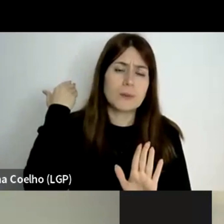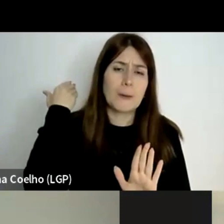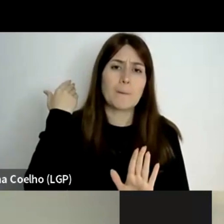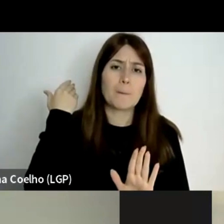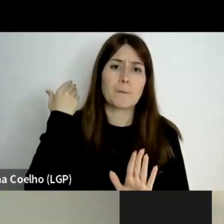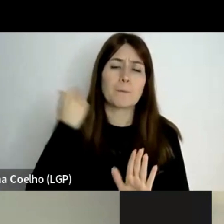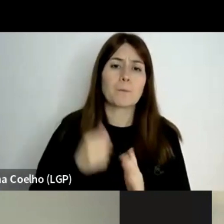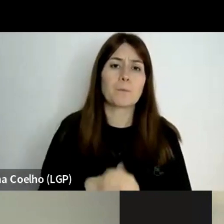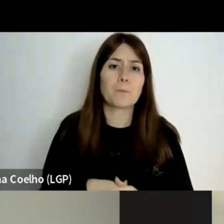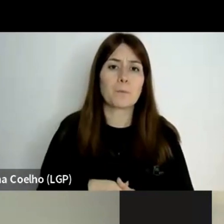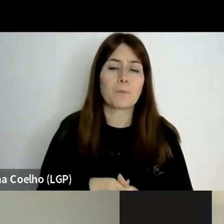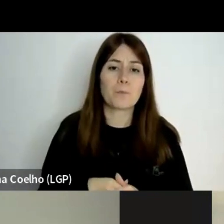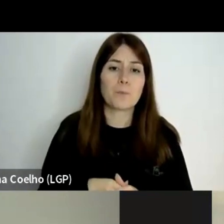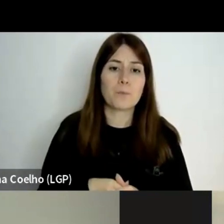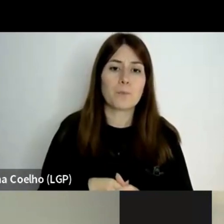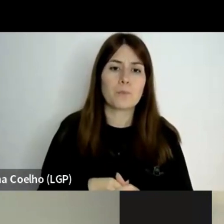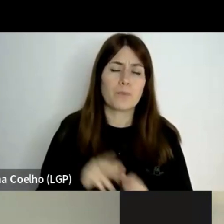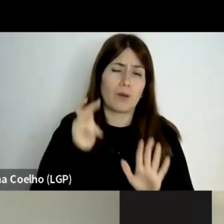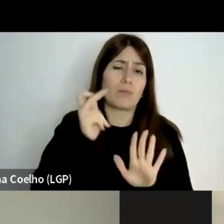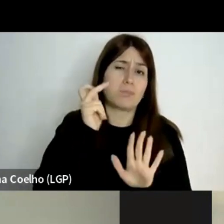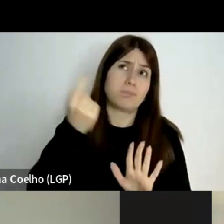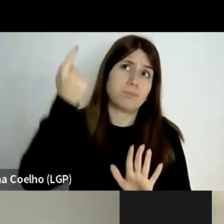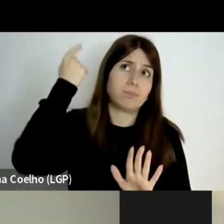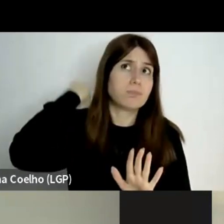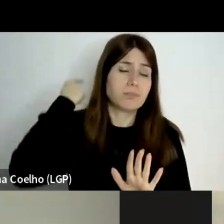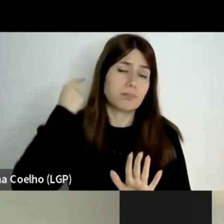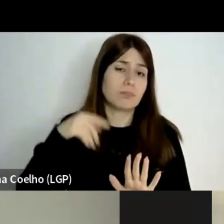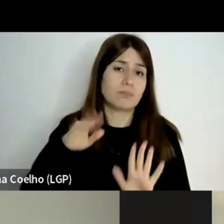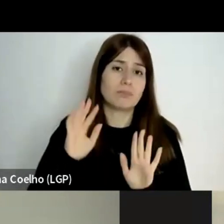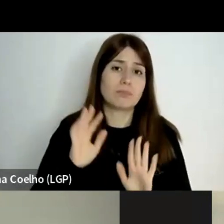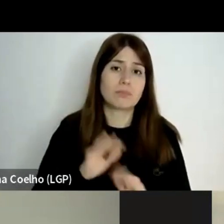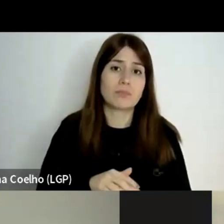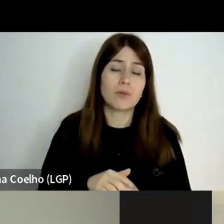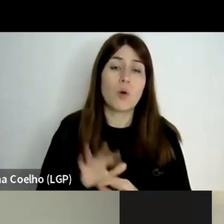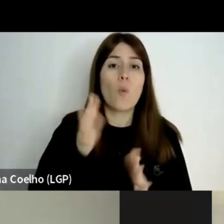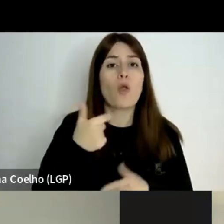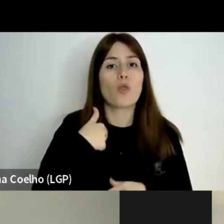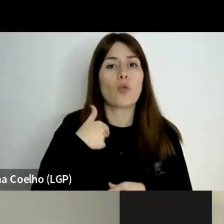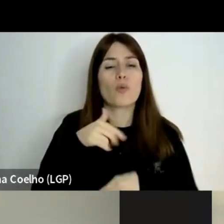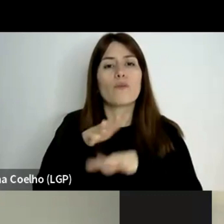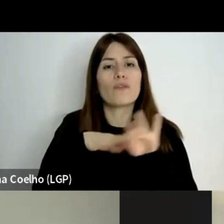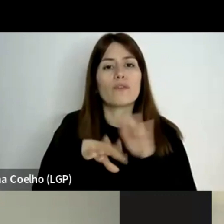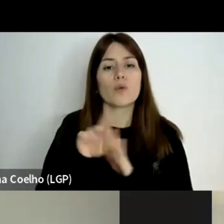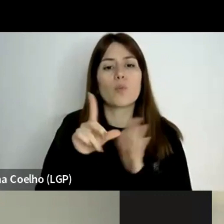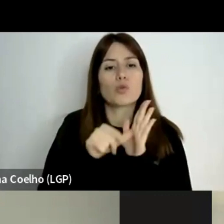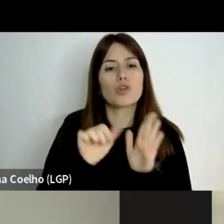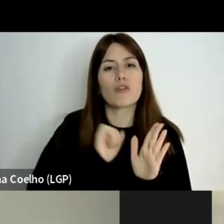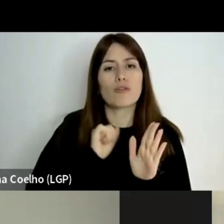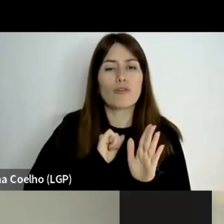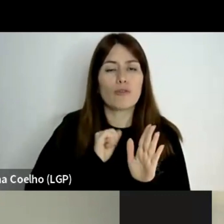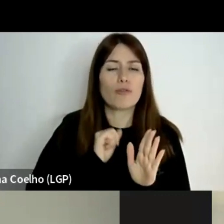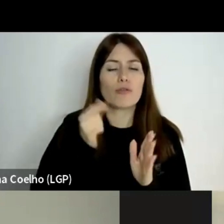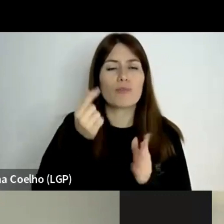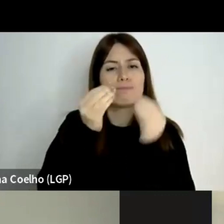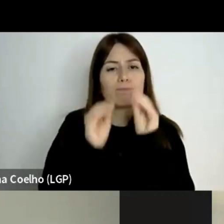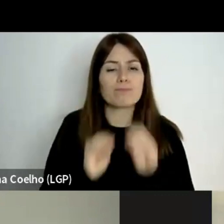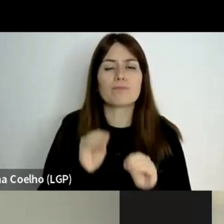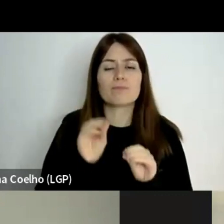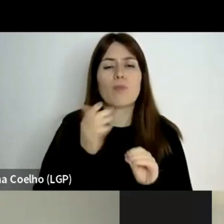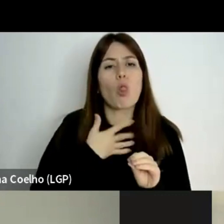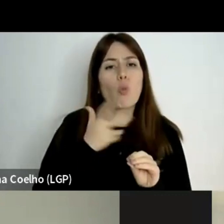já há bastantes anos, aliás, quando fiz o meu projeto de tese de doutoramento, que eu queria